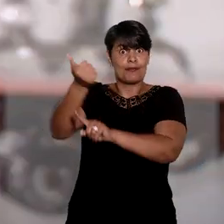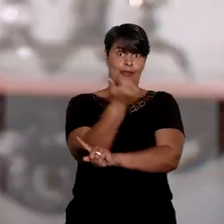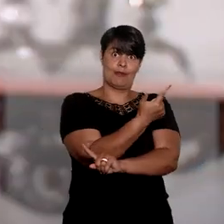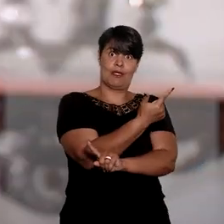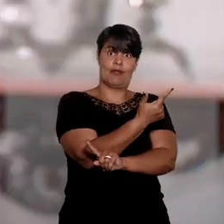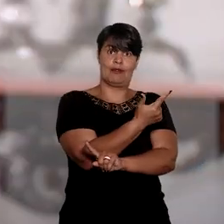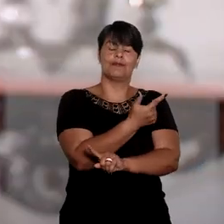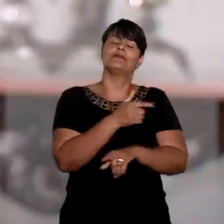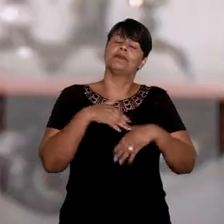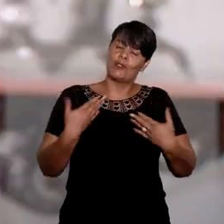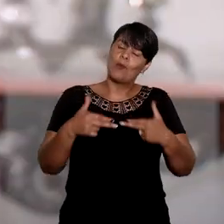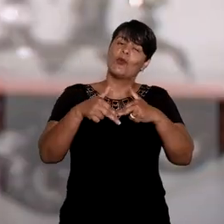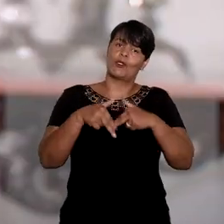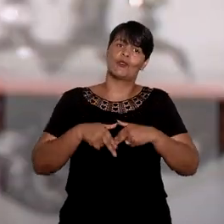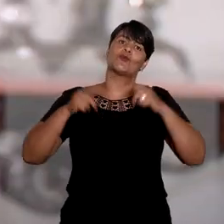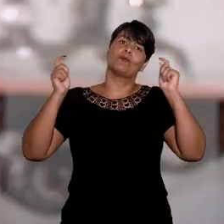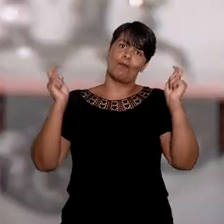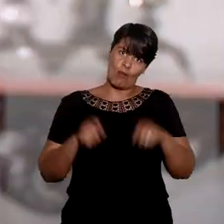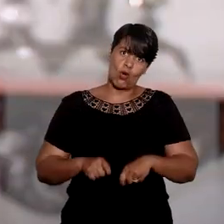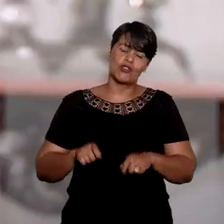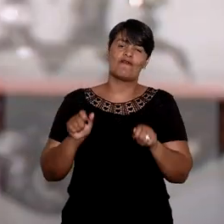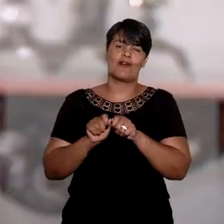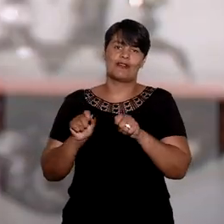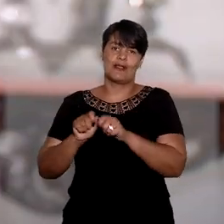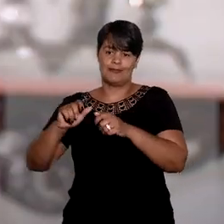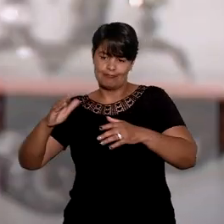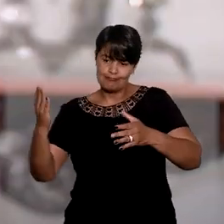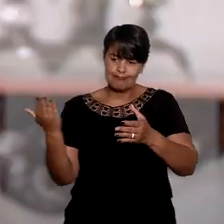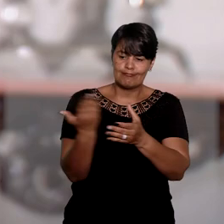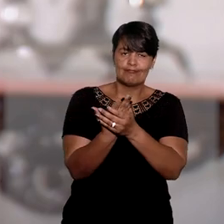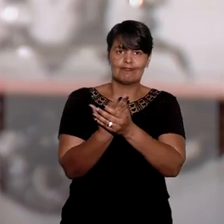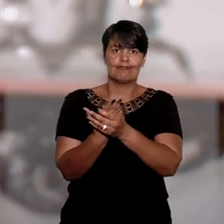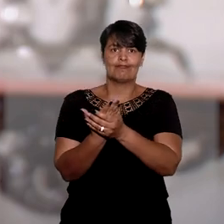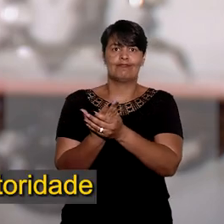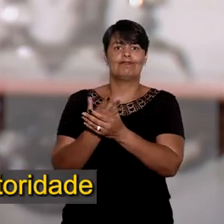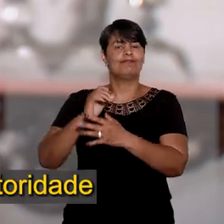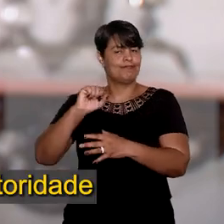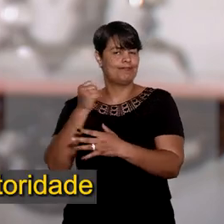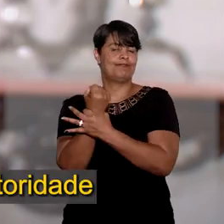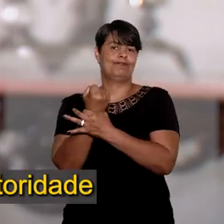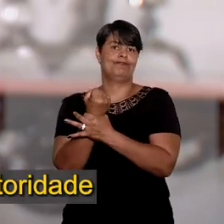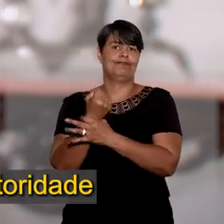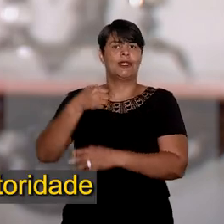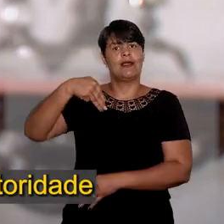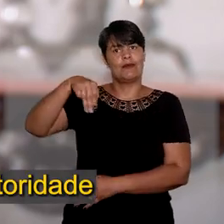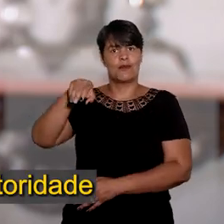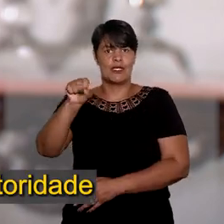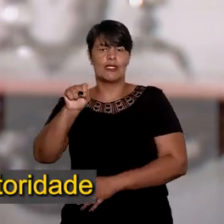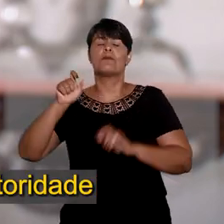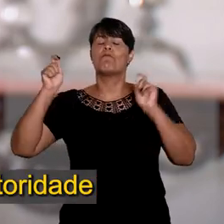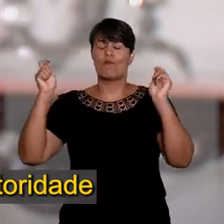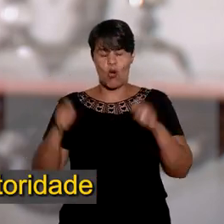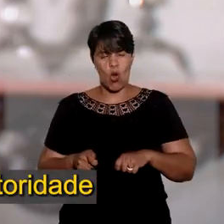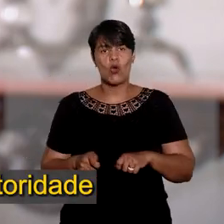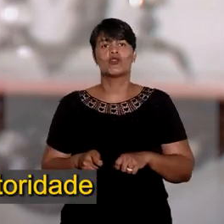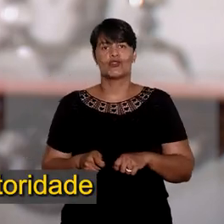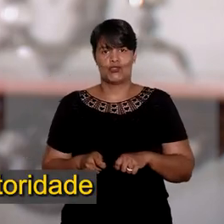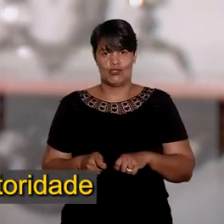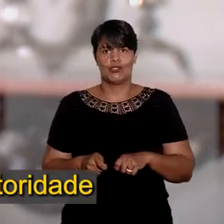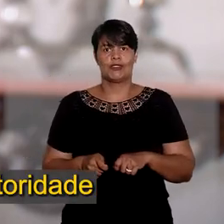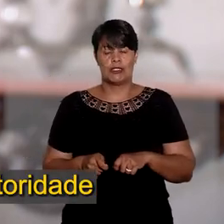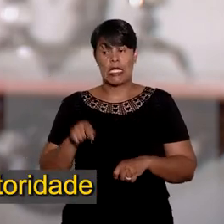então mediante esse ato ele aciona a justiça com o mandato de segurança, como impetrante,